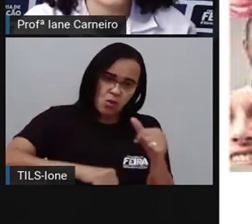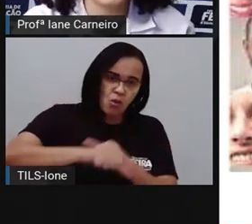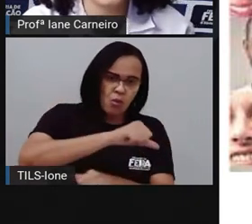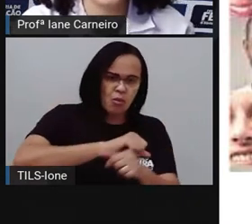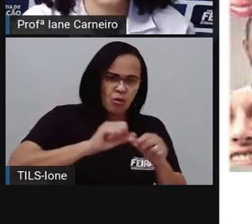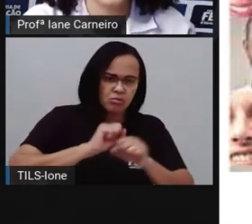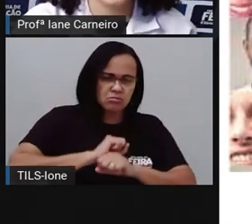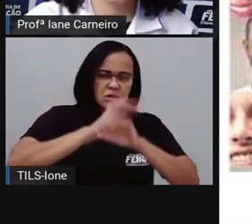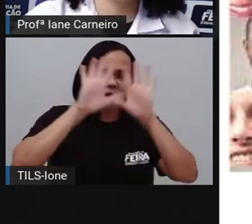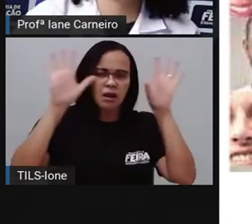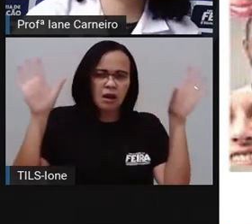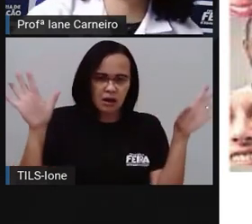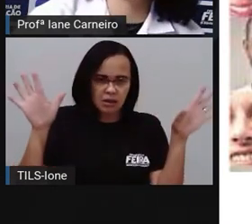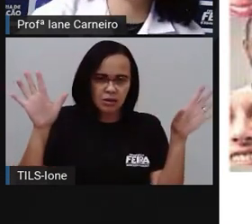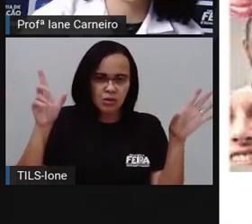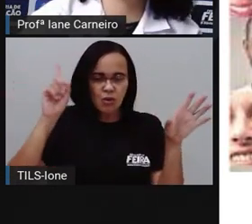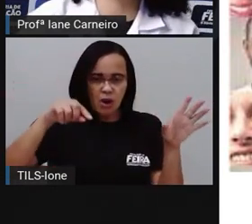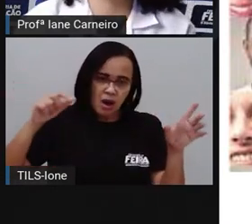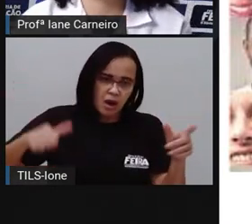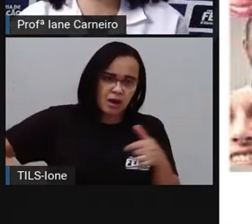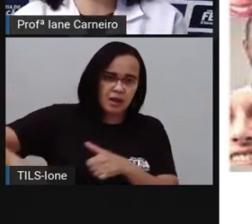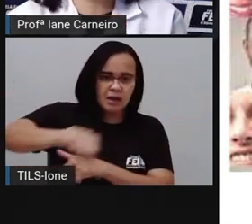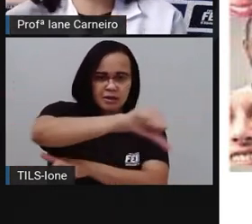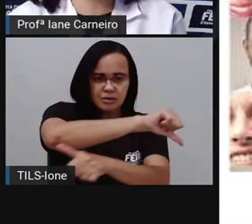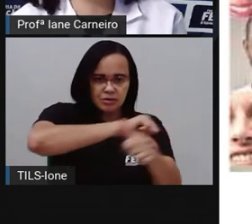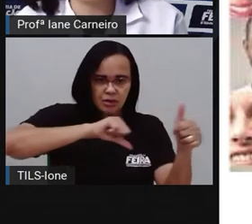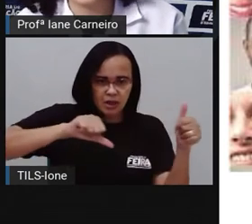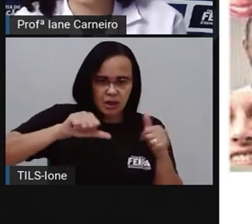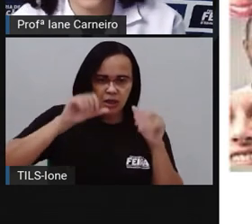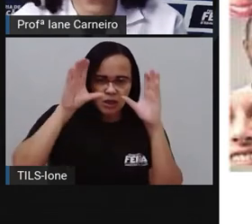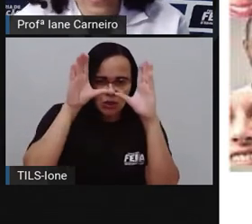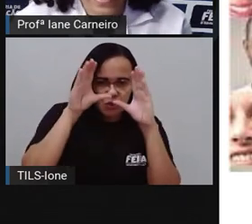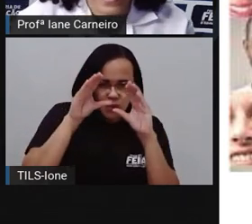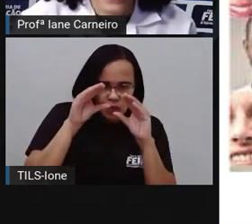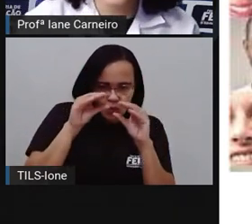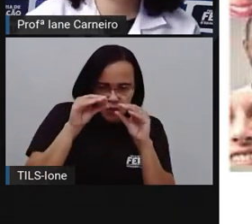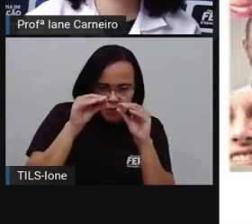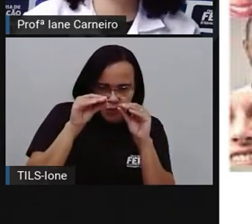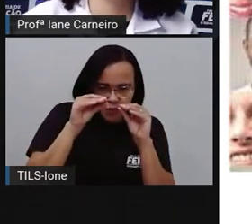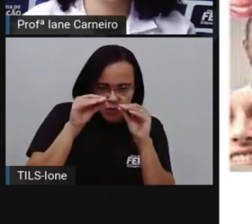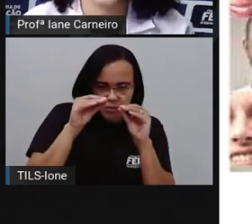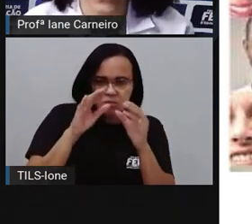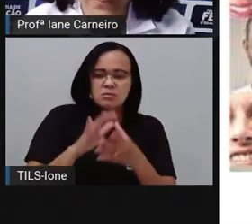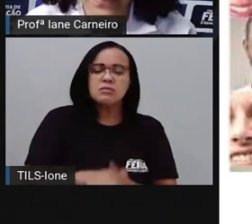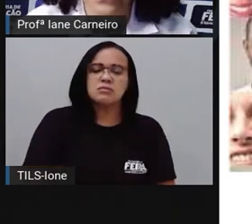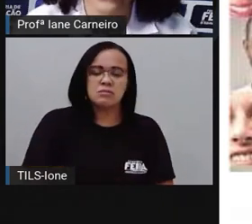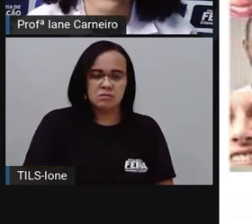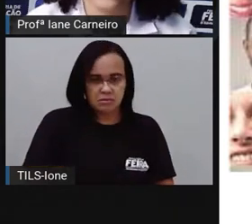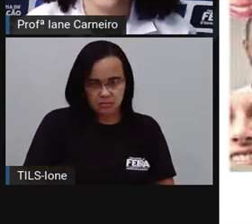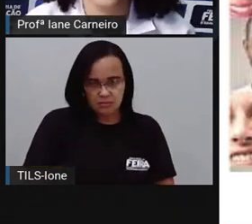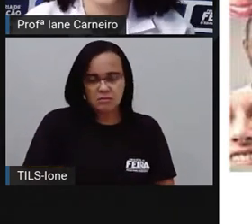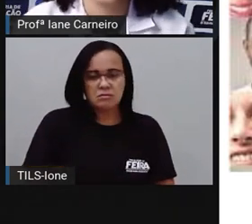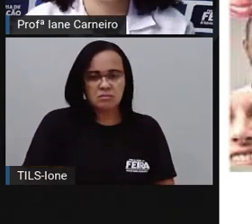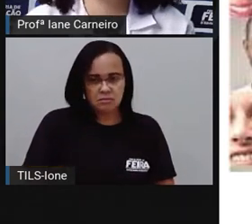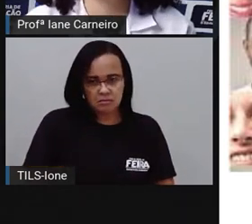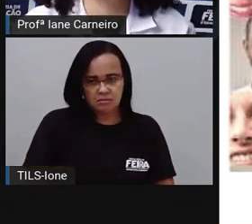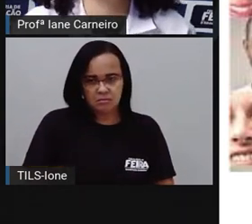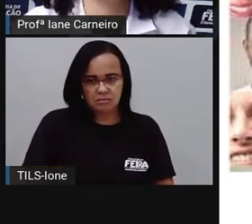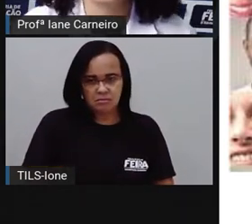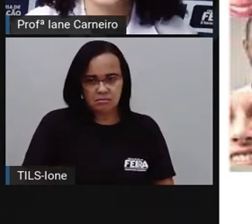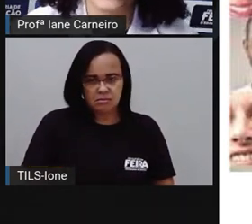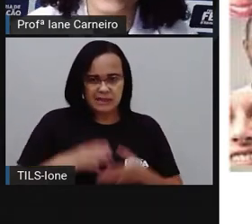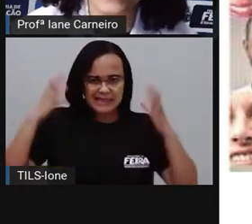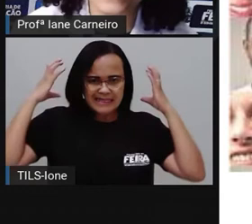claro, né? O oposto de claro é o escuro. O